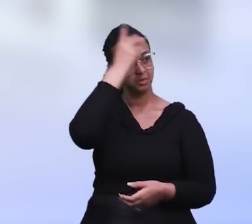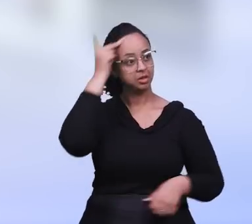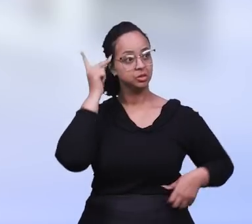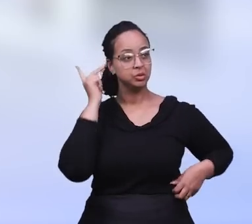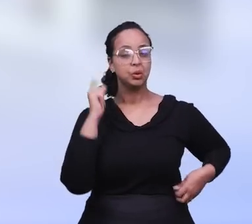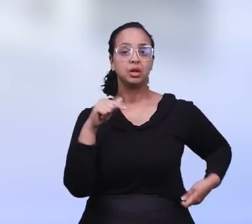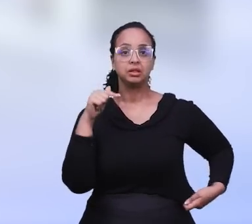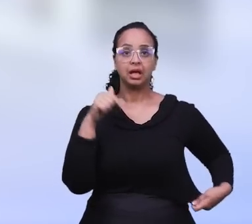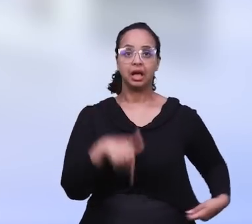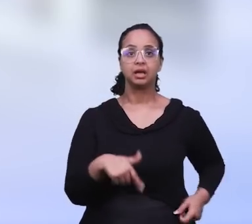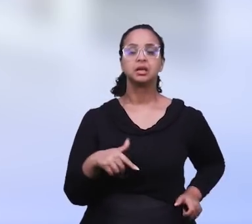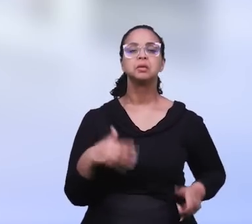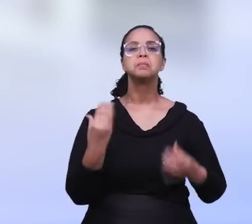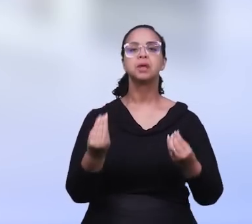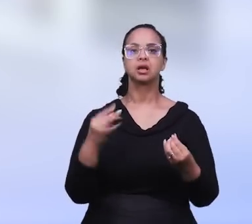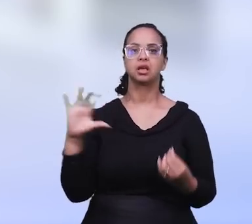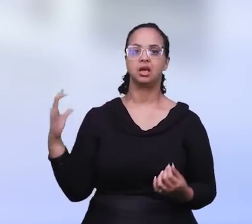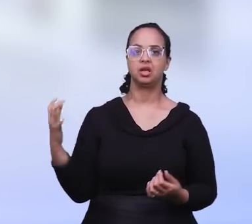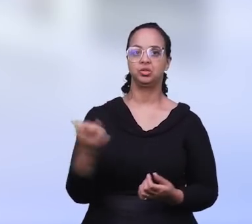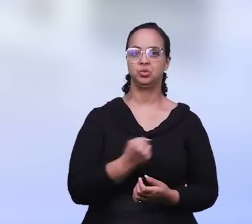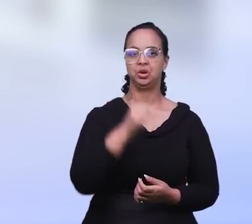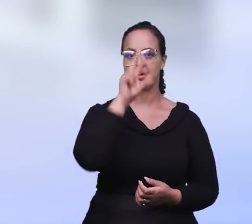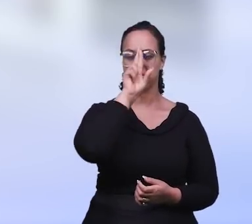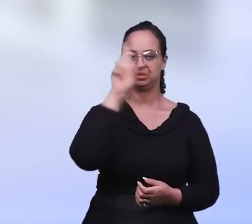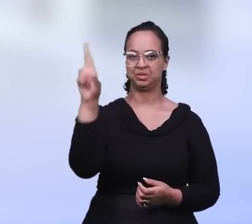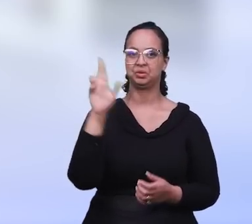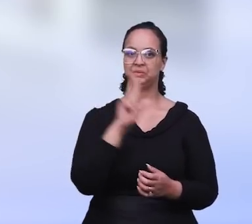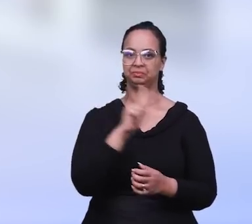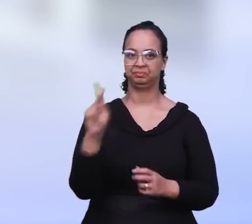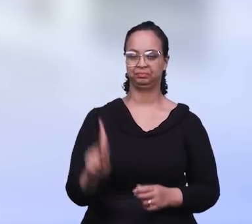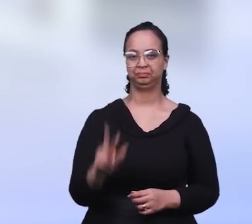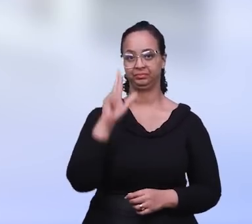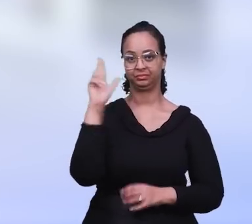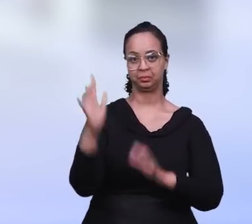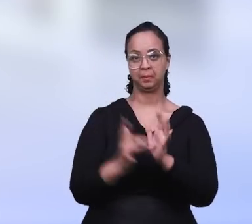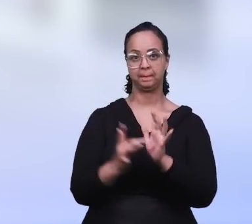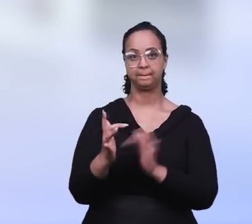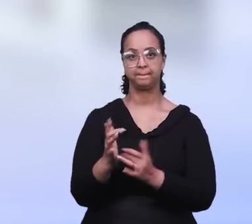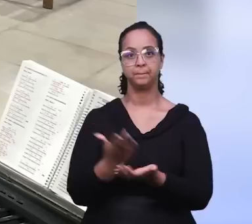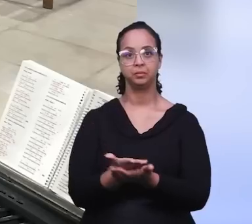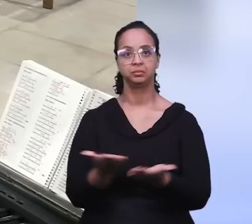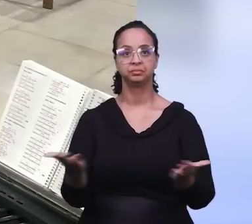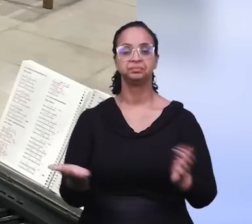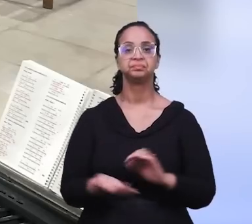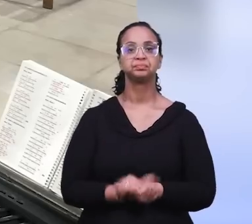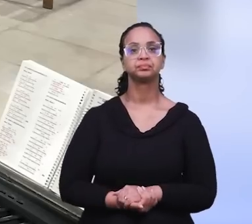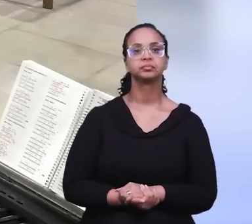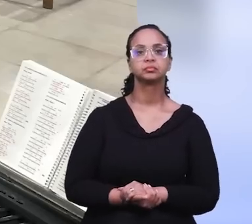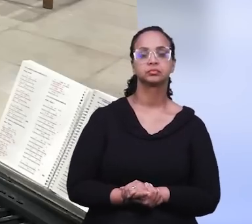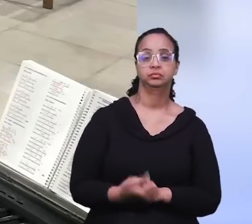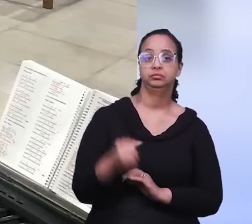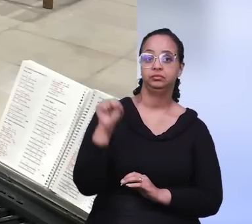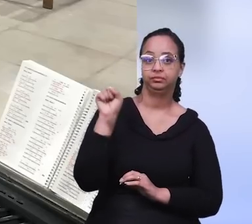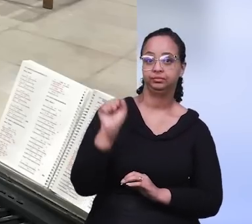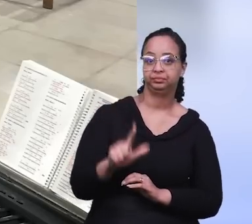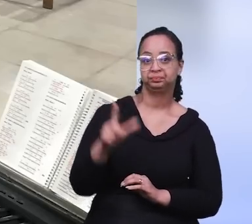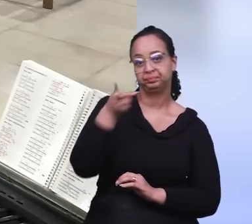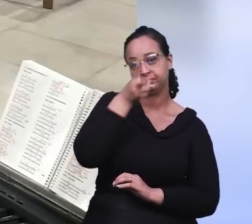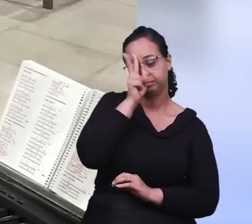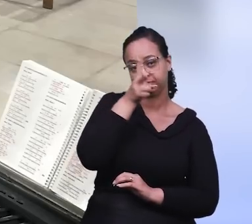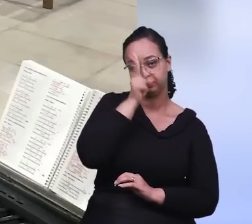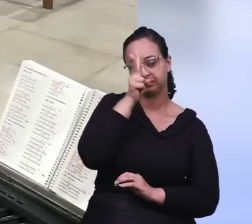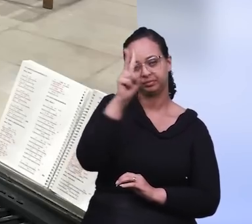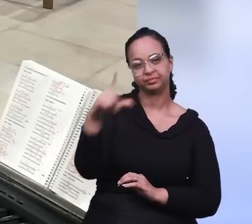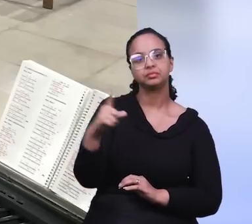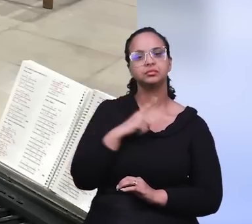um que sobe a este lugar para adorar o nome do Senhor. A paz do Senhor Jesus. Nesta última segunda-feira, a região sul do Pará